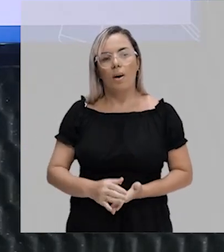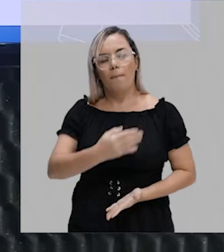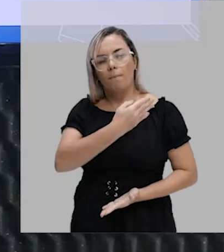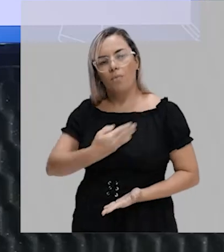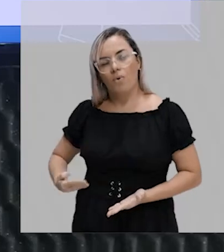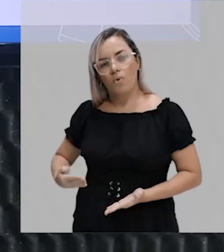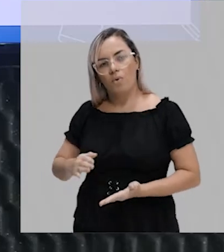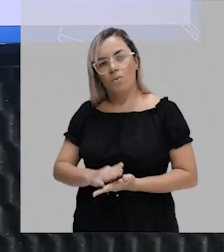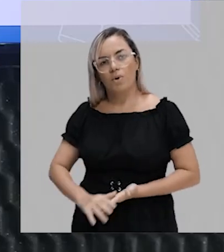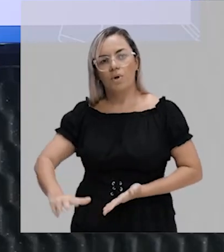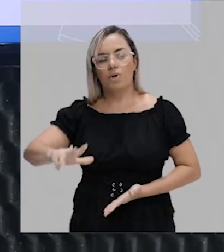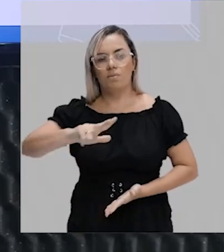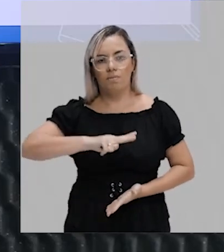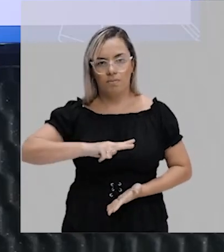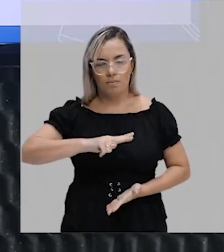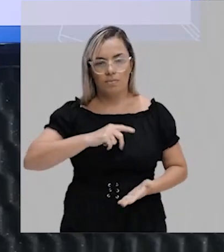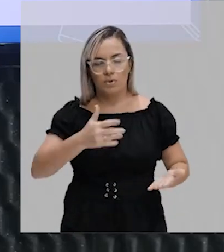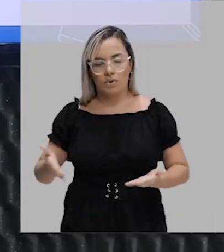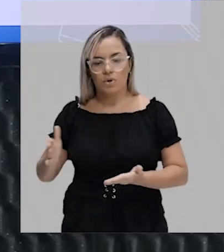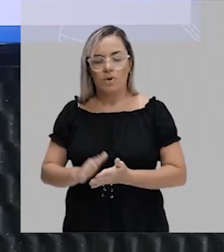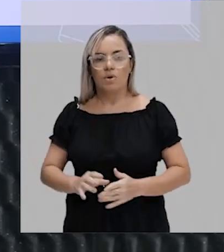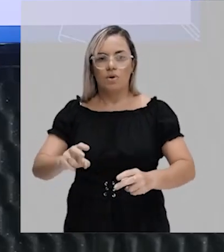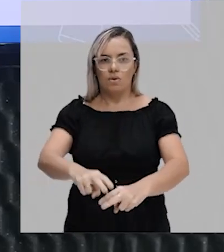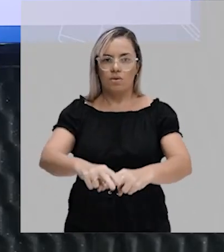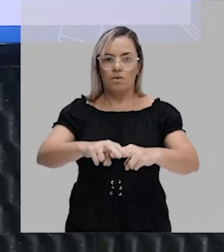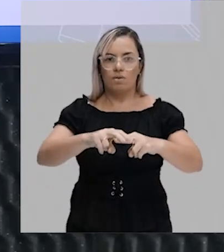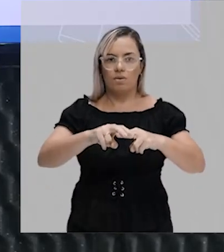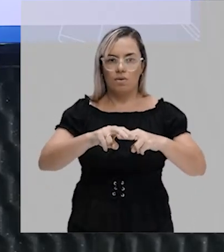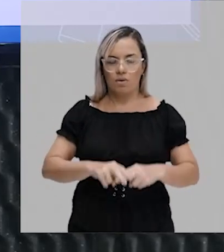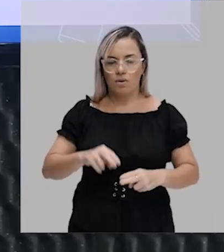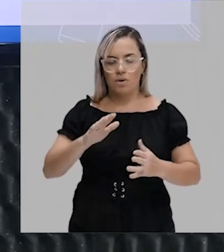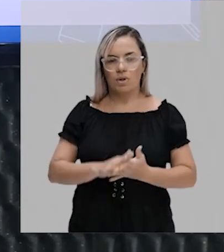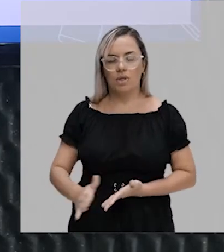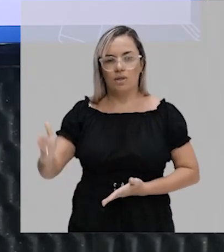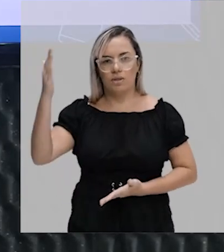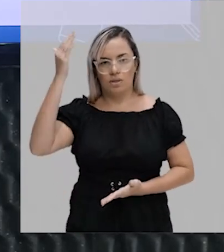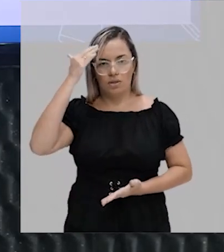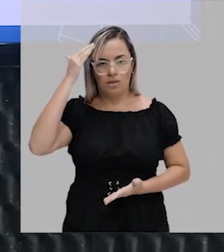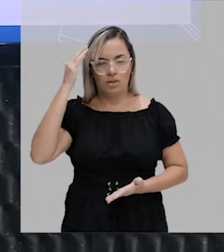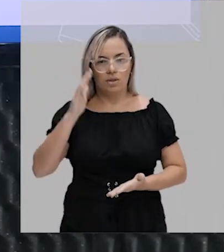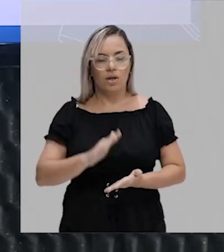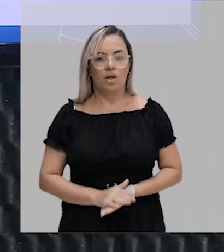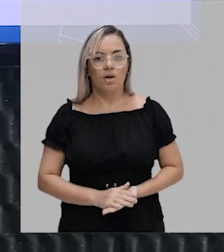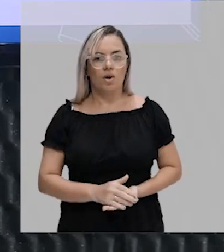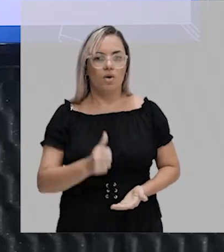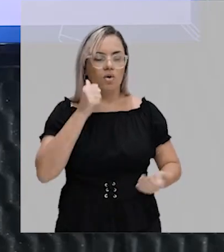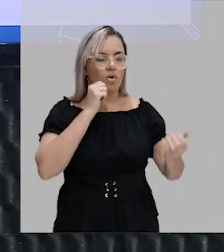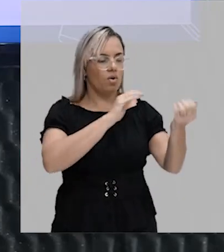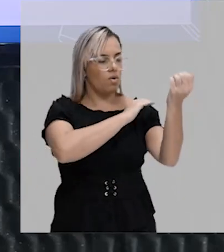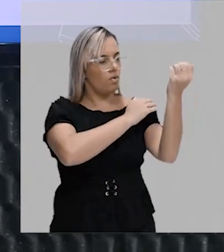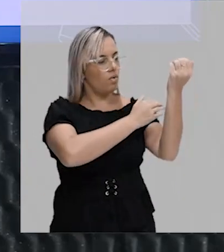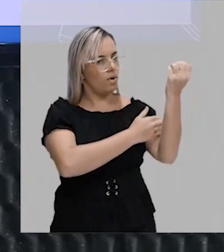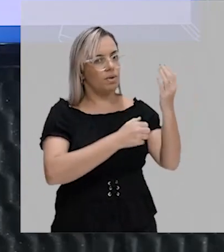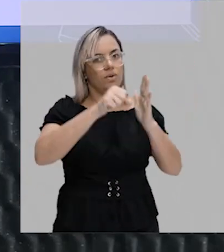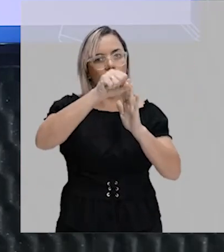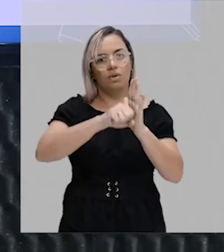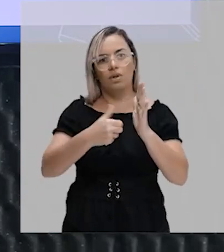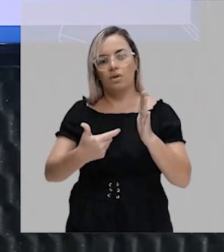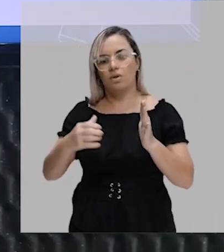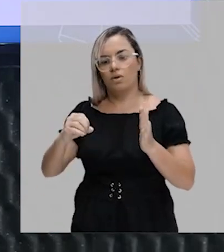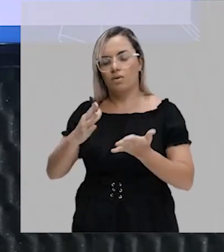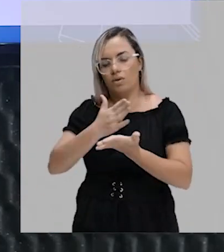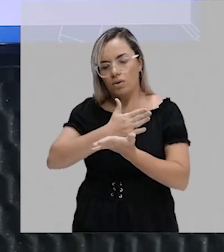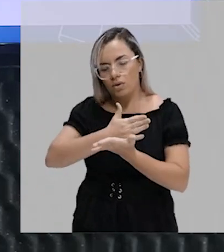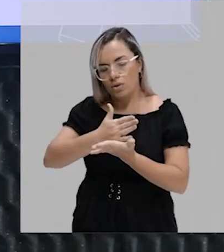começo da aula eu te falei que para a gente compreender o feminismo no século XX, a gente precisa partir dessa ideia